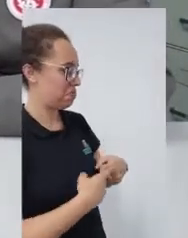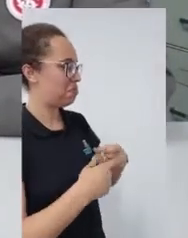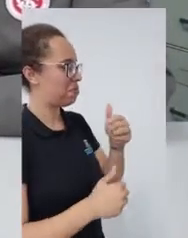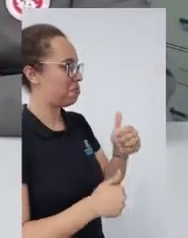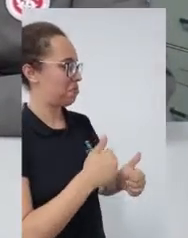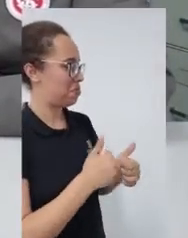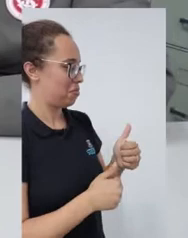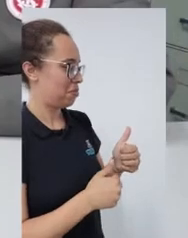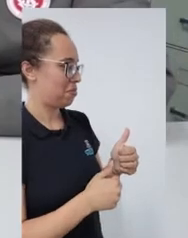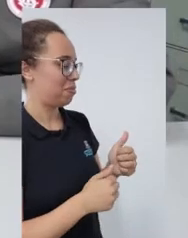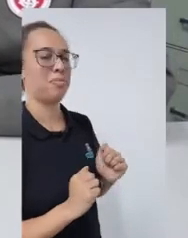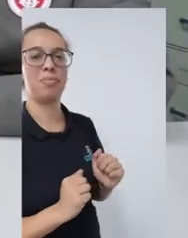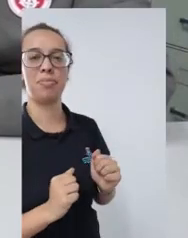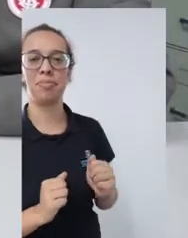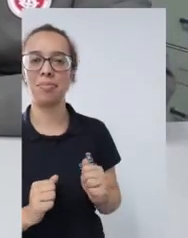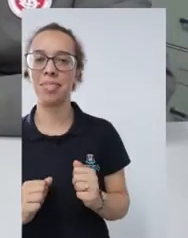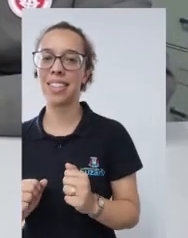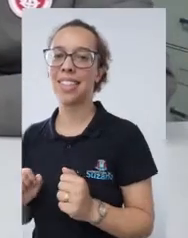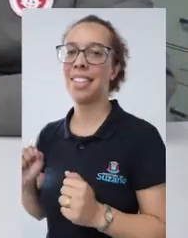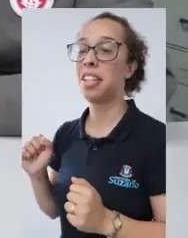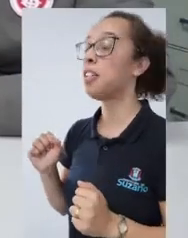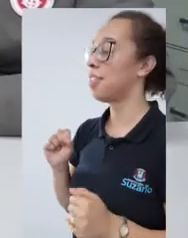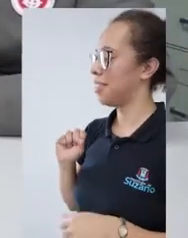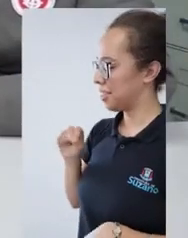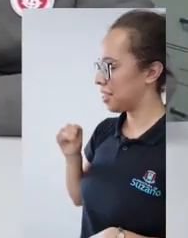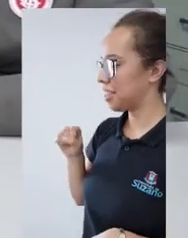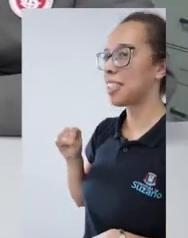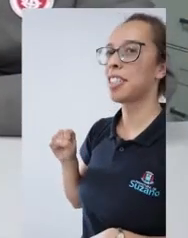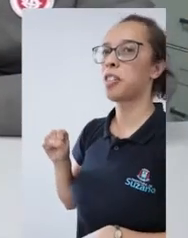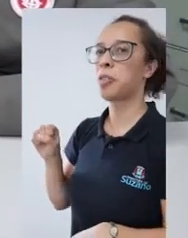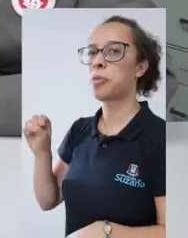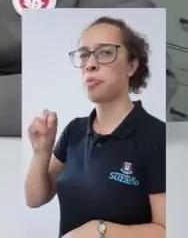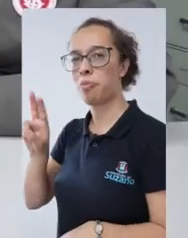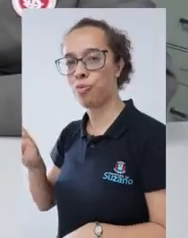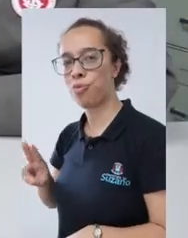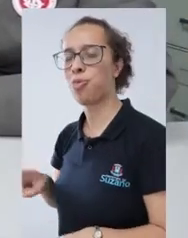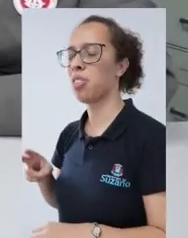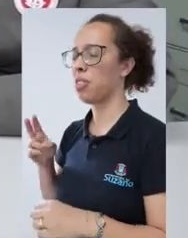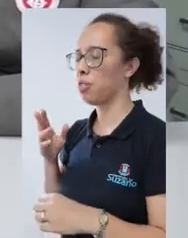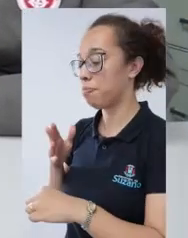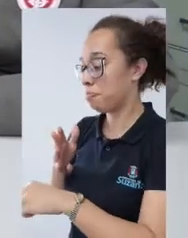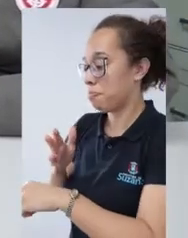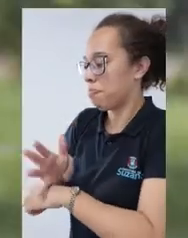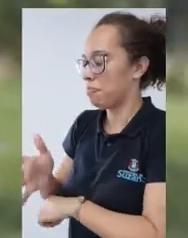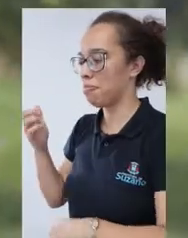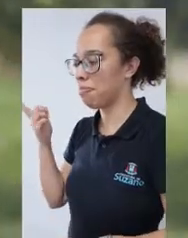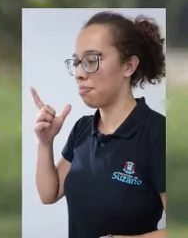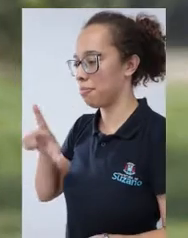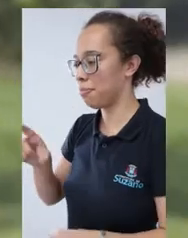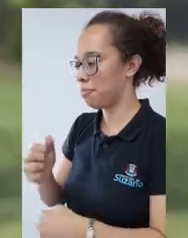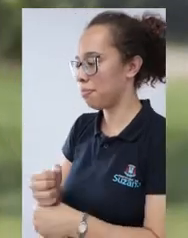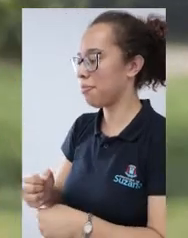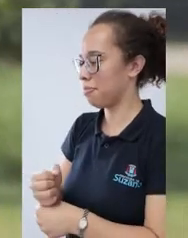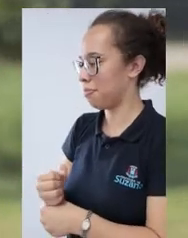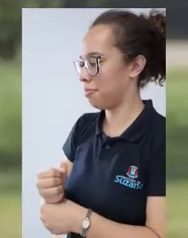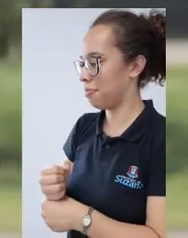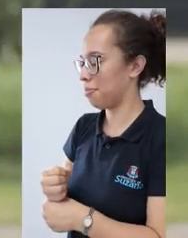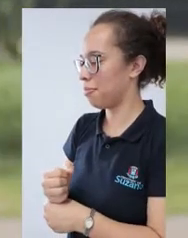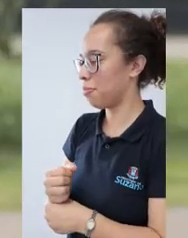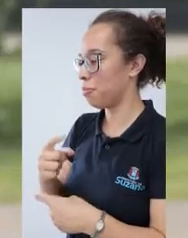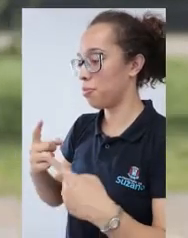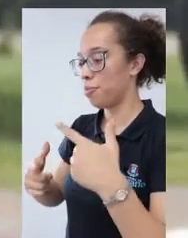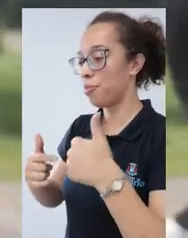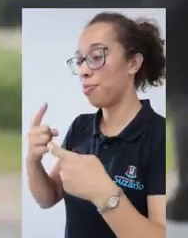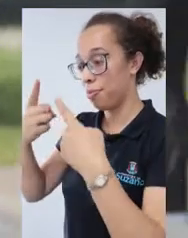Sim. Parece que tem novidade por aí, né? Sim, nós estamos retornando aos Jogos Regionais esse ano. Será na cidade de São